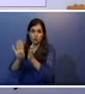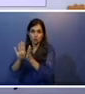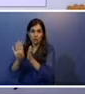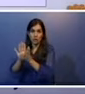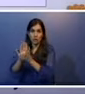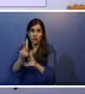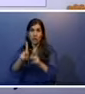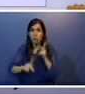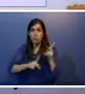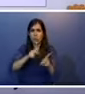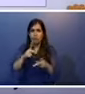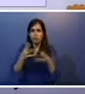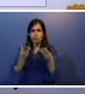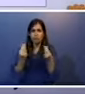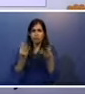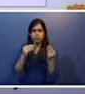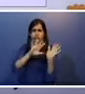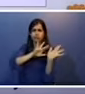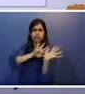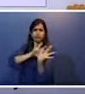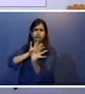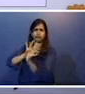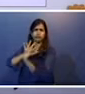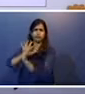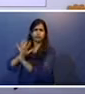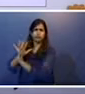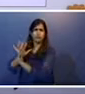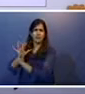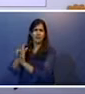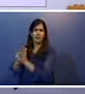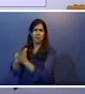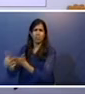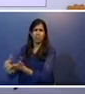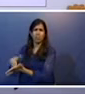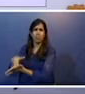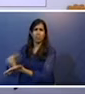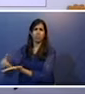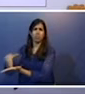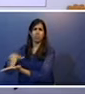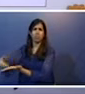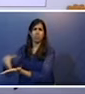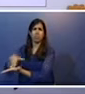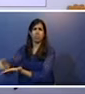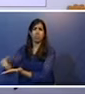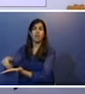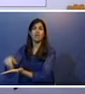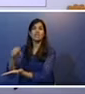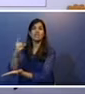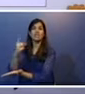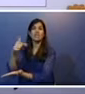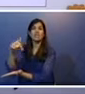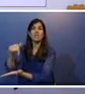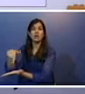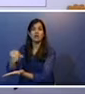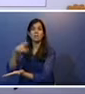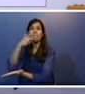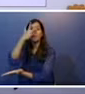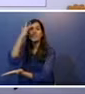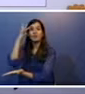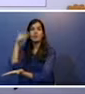No meio da multidão. Várias pessoas tropeçam no corpo de Dário pisoteado 17 vezes.